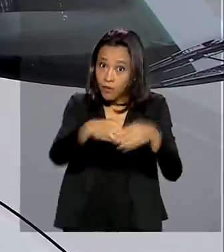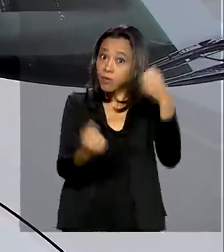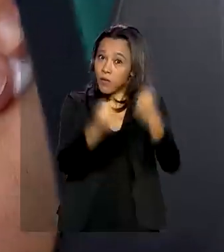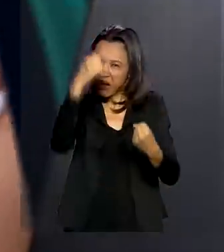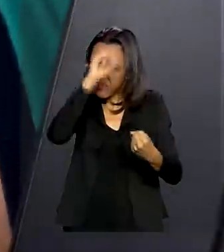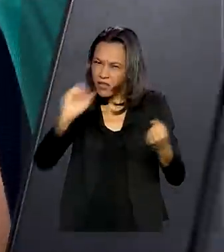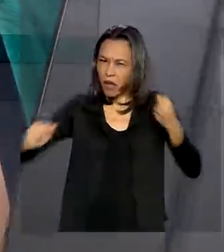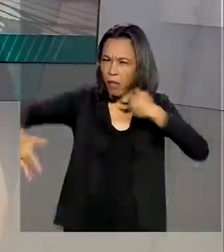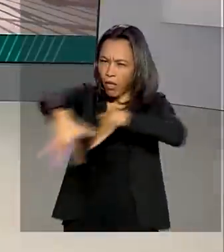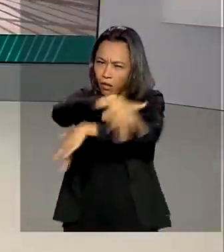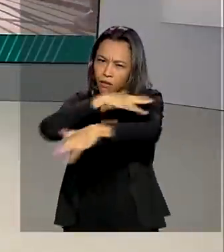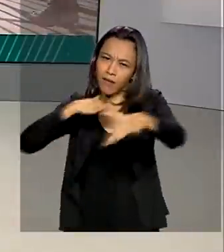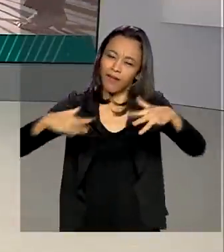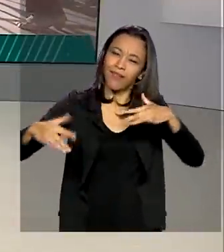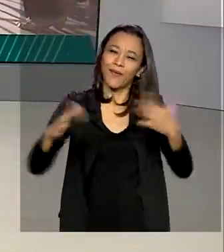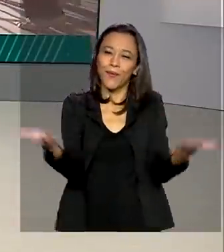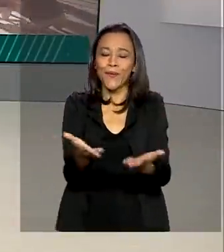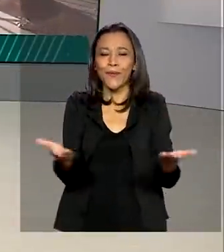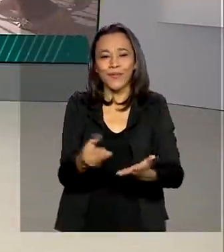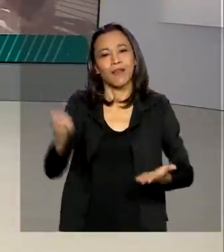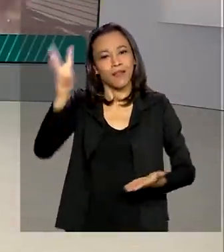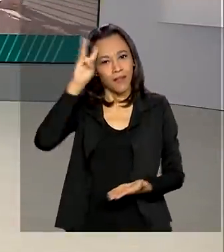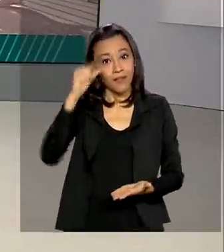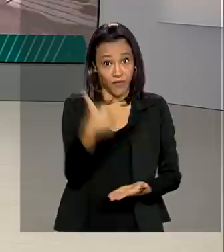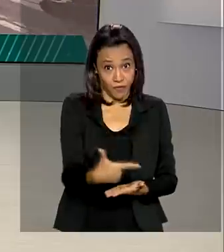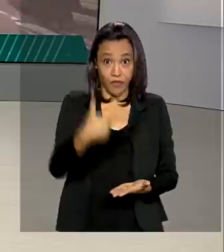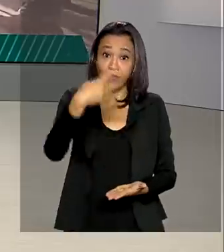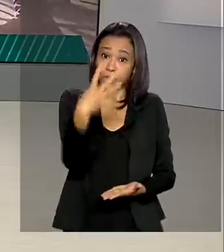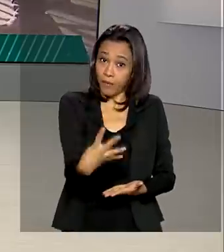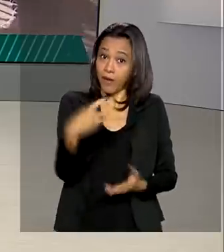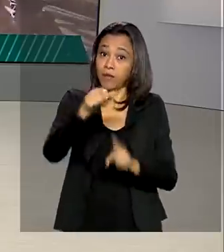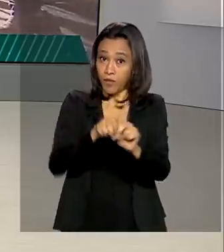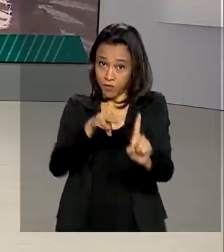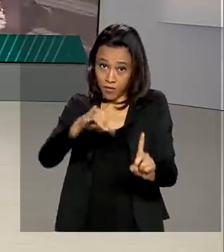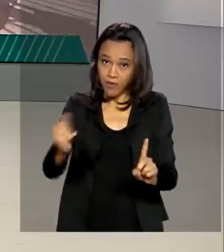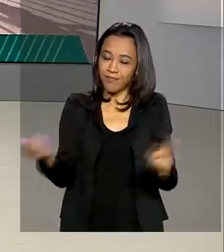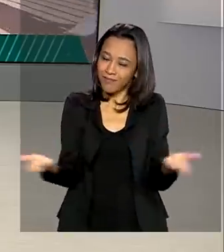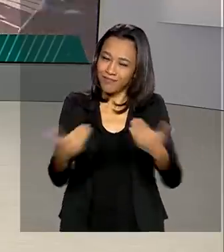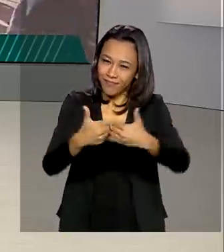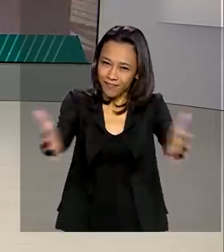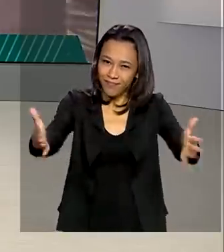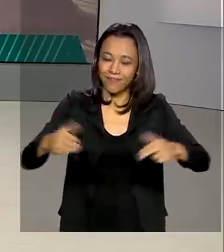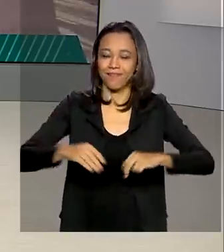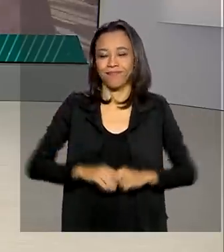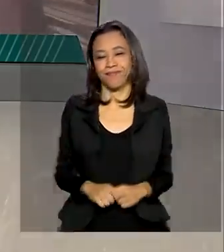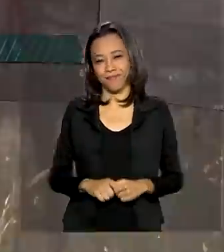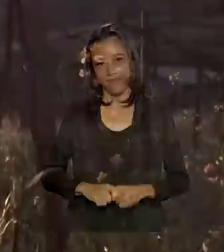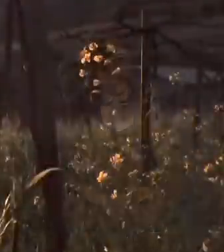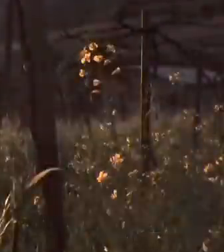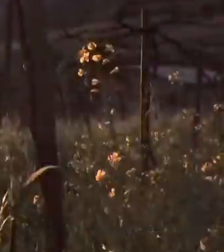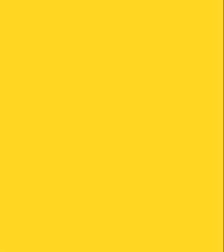aglomeração. Hoje é terça-feira, 24 de março. O Brasil em Dia começa agora.